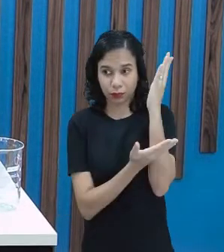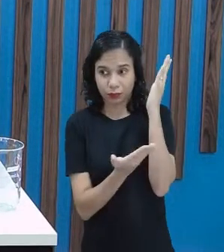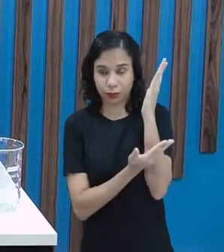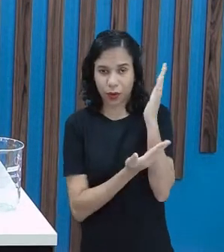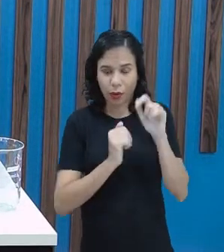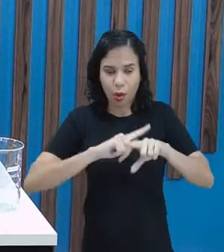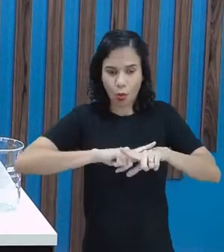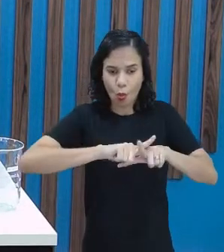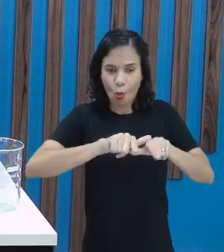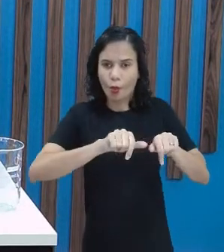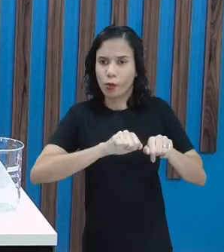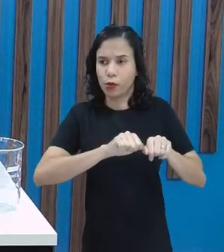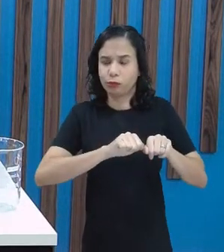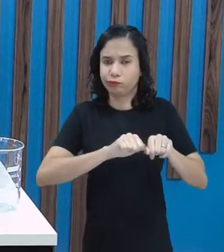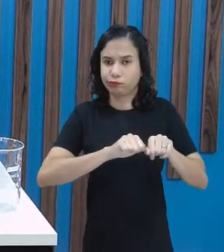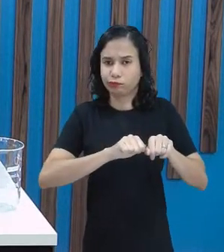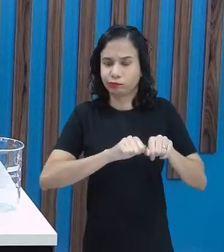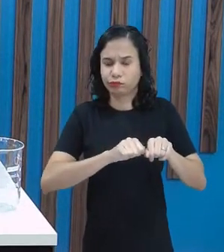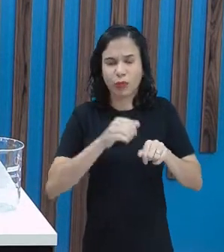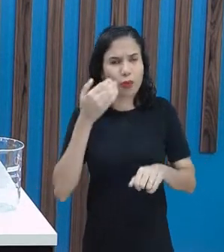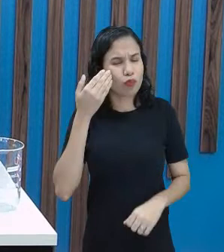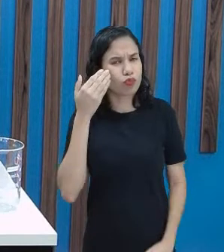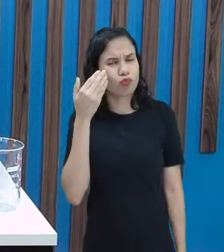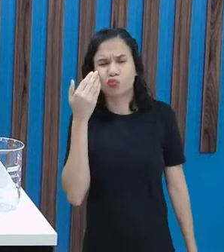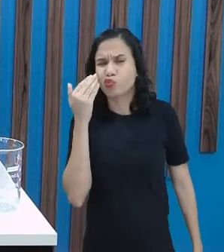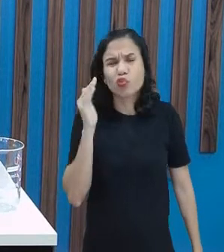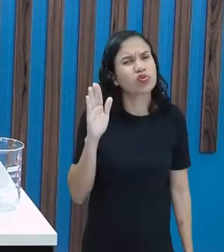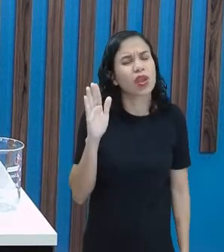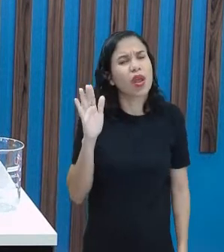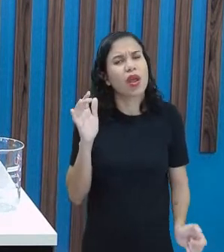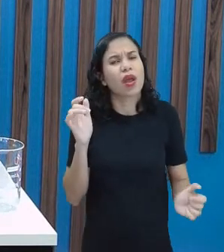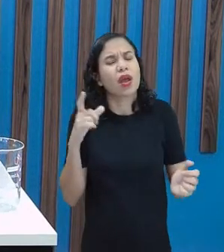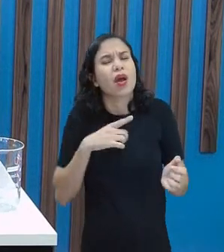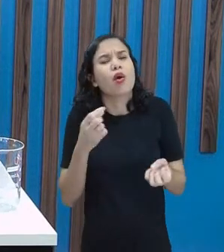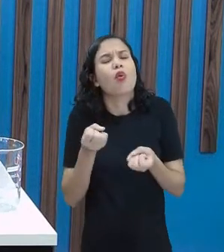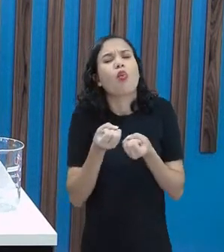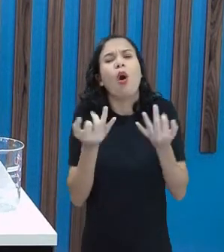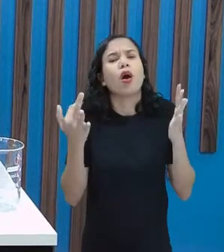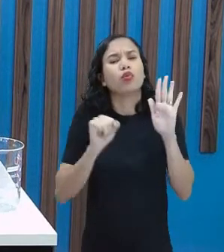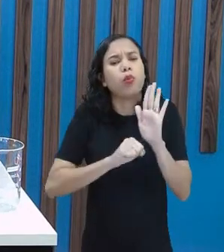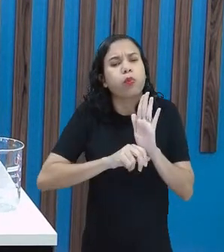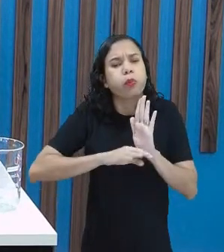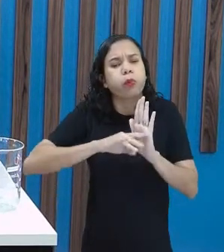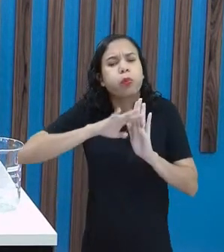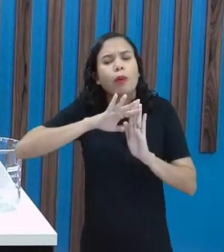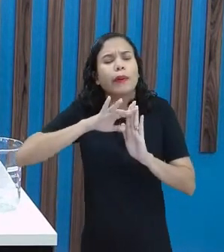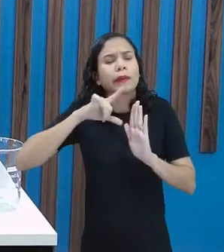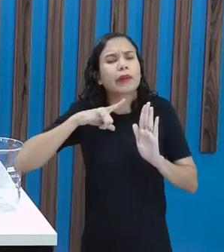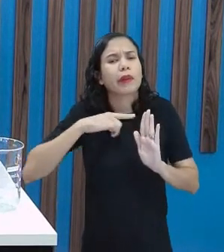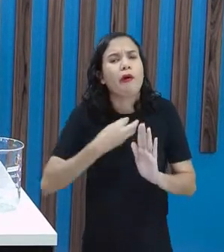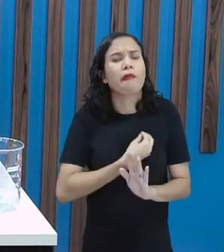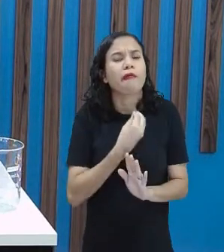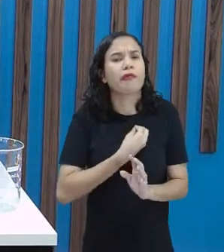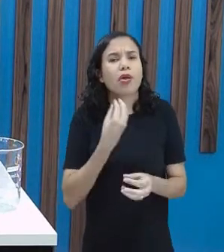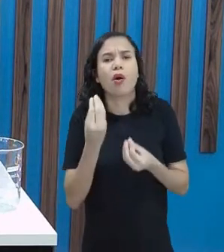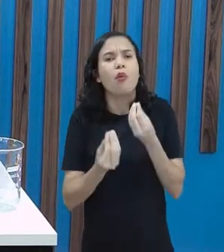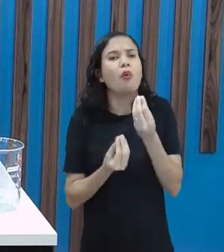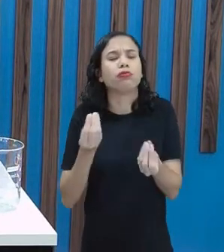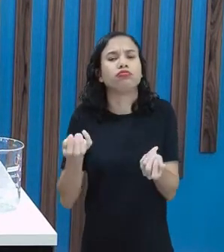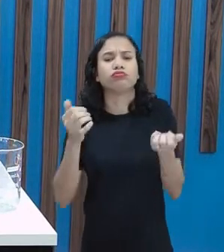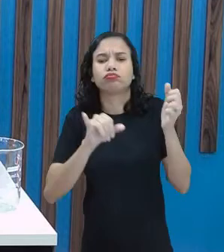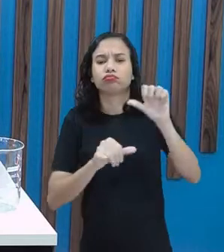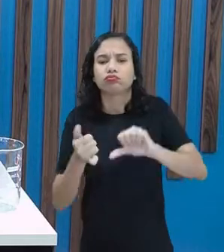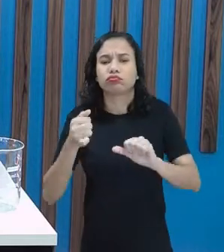eu trouxe vazia. E eu não sei o quanto de volume, né, cabe aqui dentro, o quanto de líquido